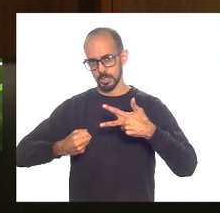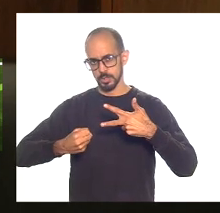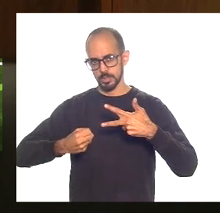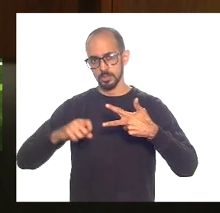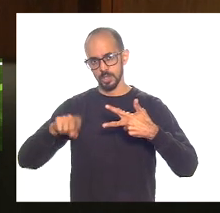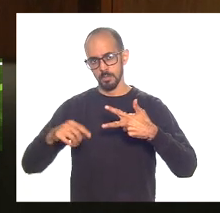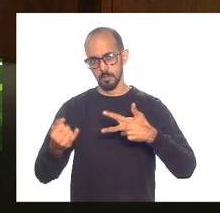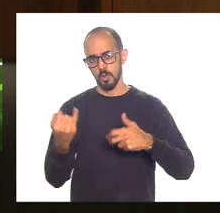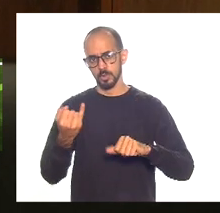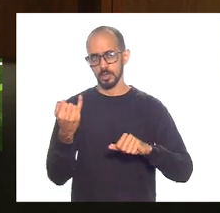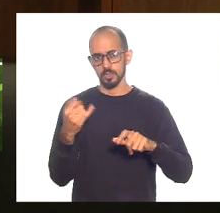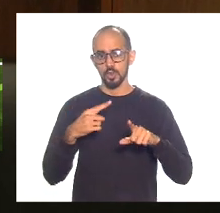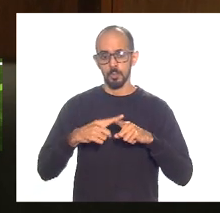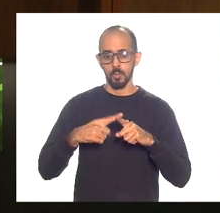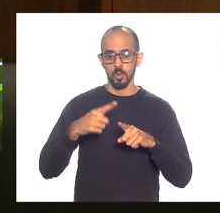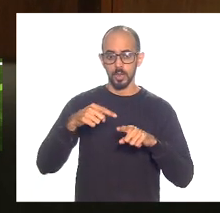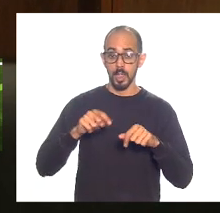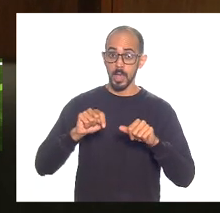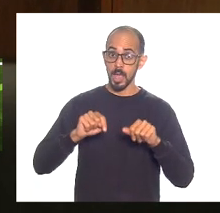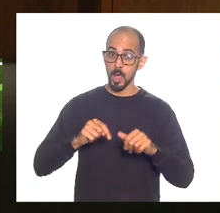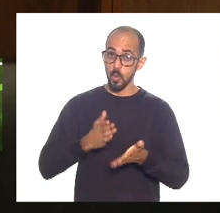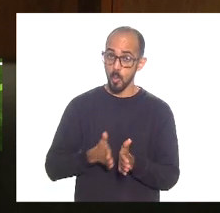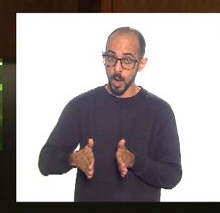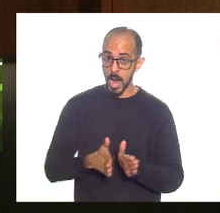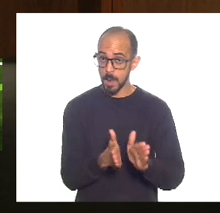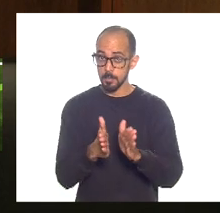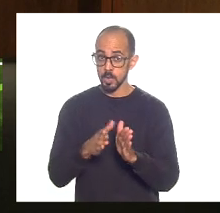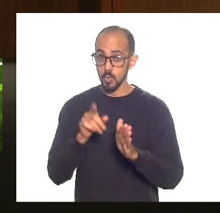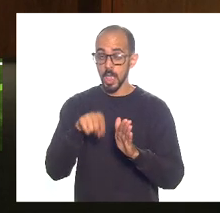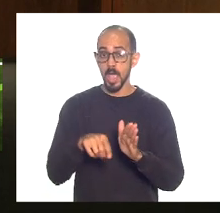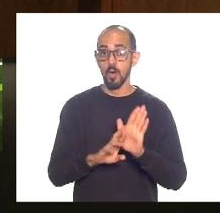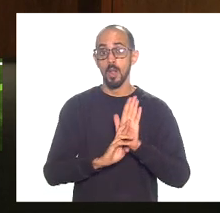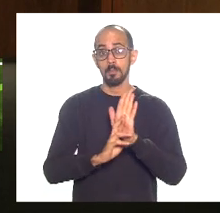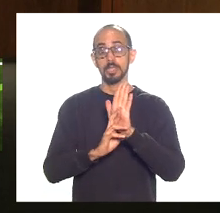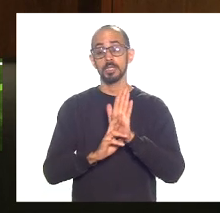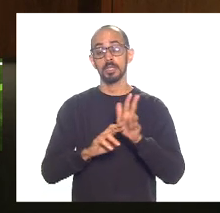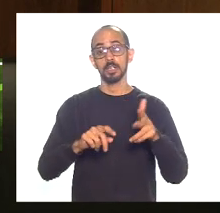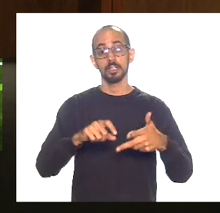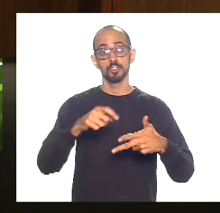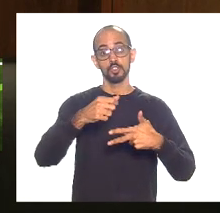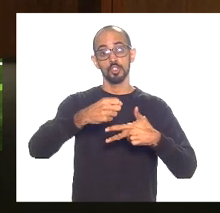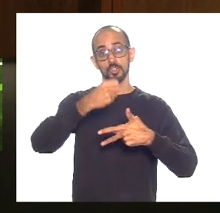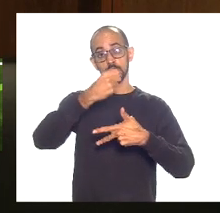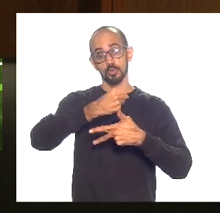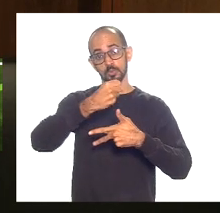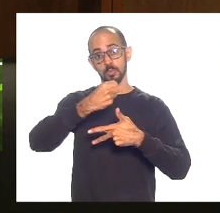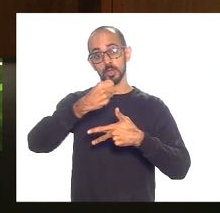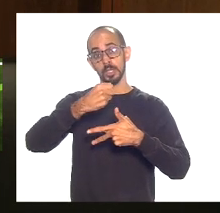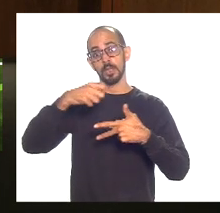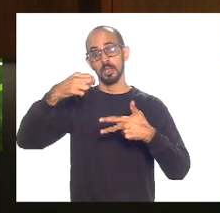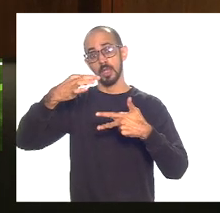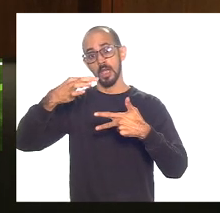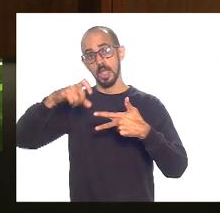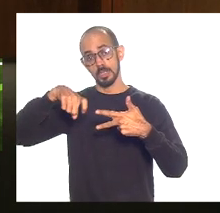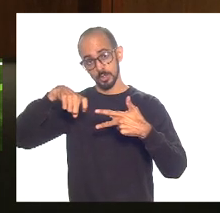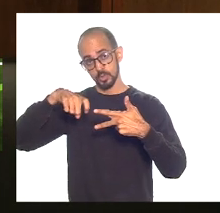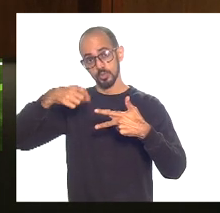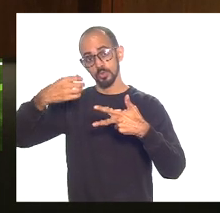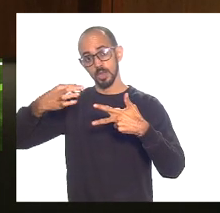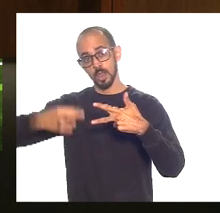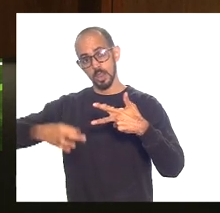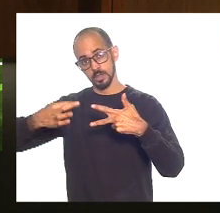o Mauro colocou no final é que a gente tem que exigir um representante de cada poder nesse conselho. ou então